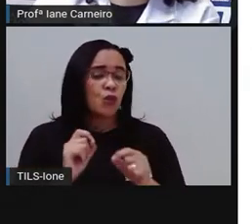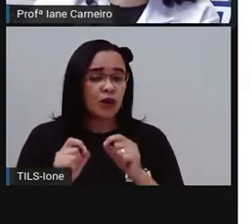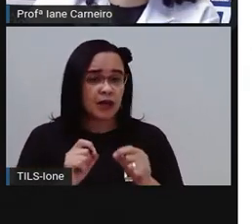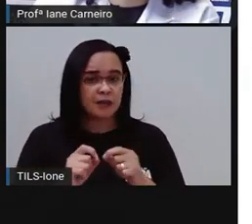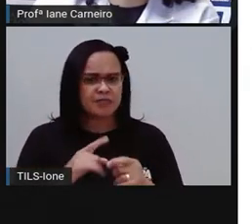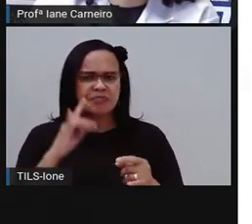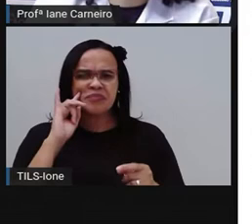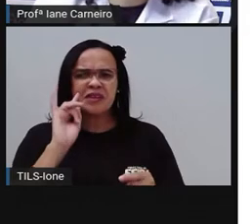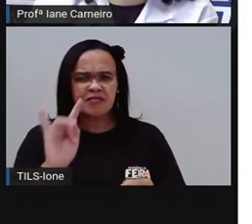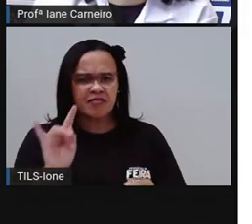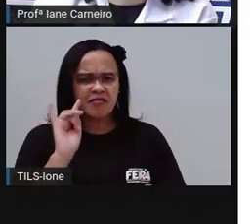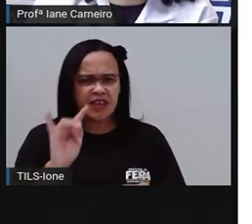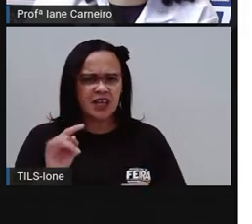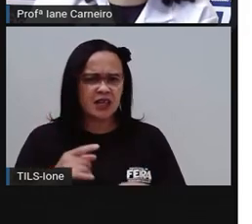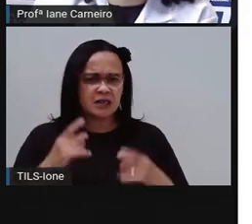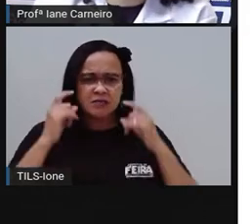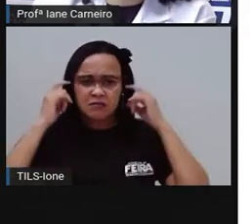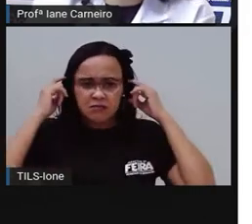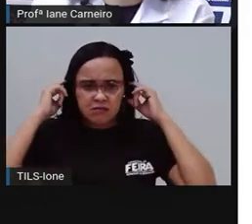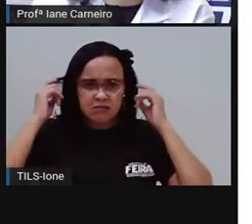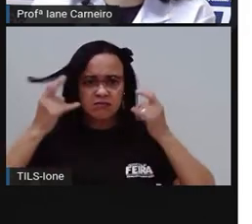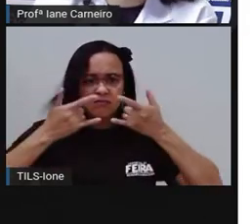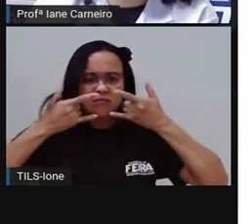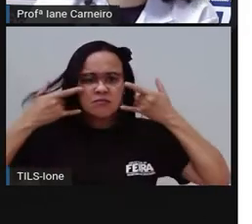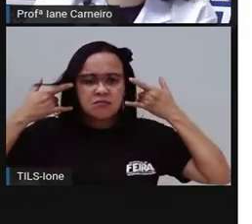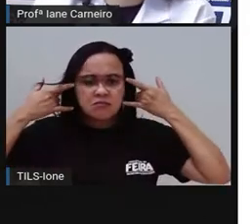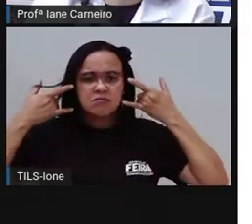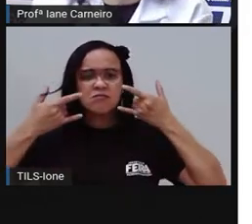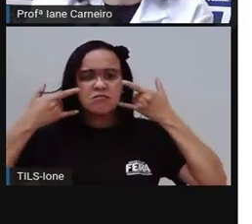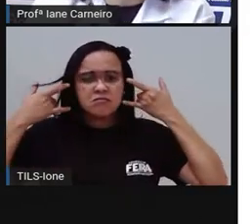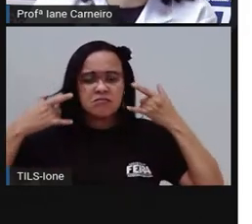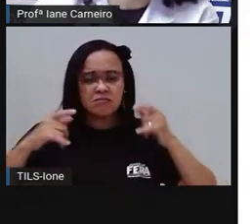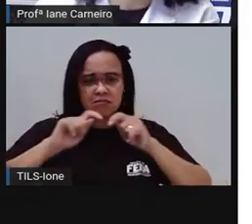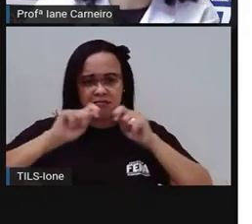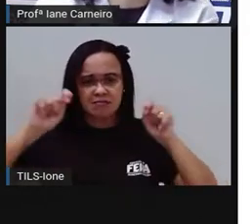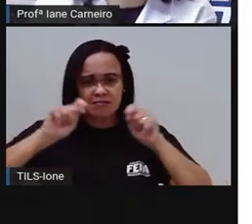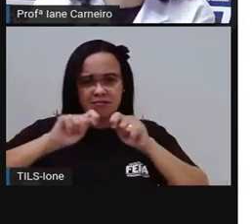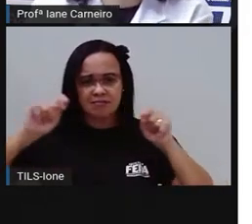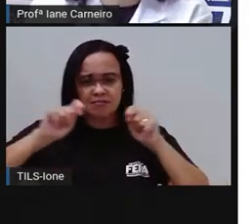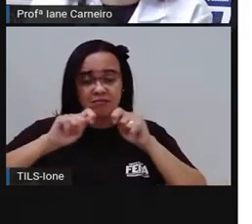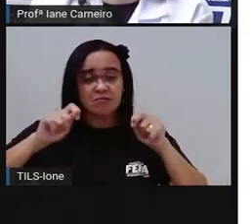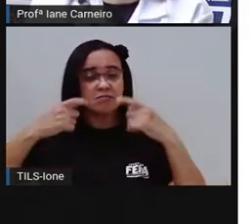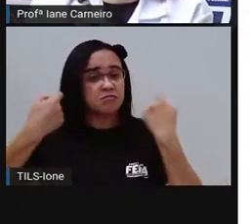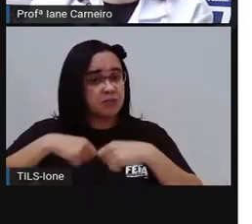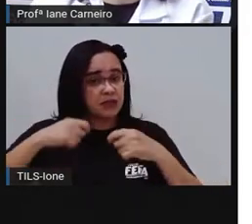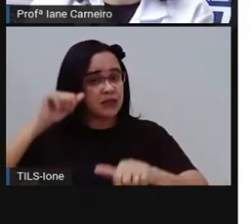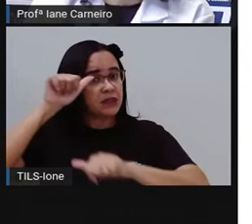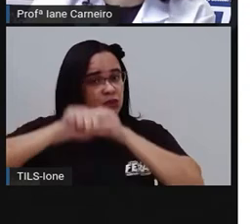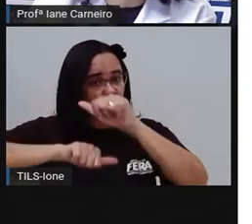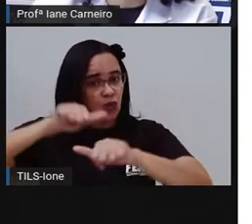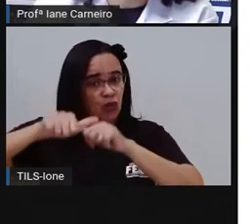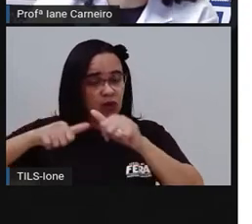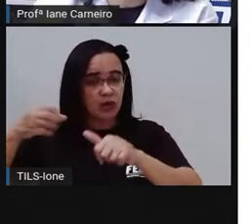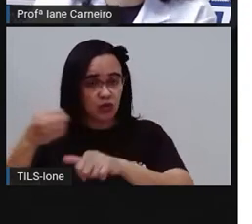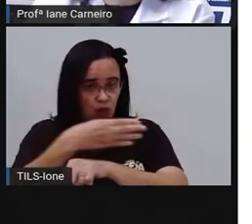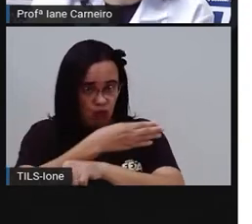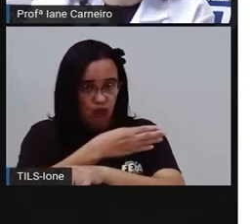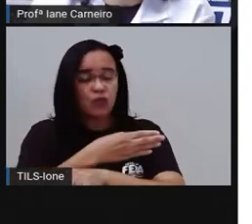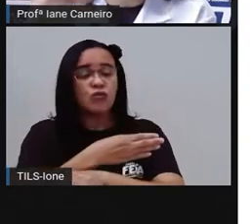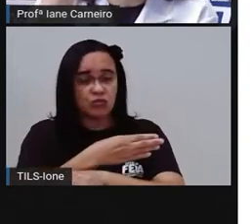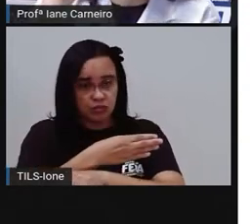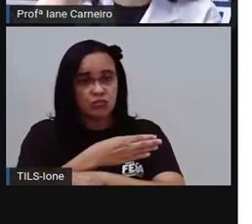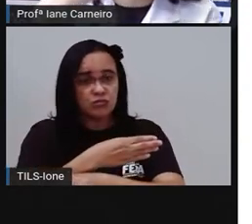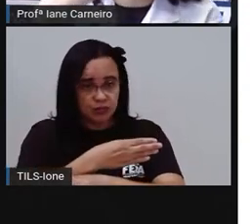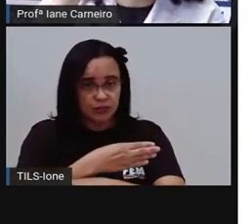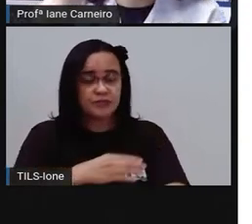elástico da máscara. Quando o elástico começar a ficar folgado, tem que trocar, não tem jeito. Quando o tecido também começar a